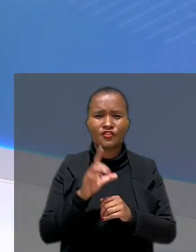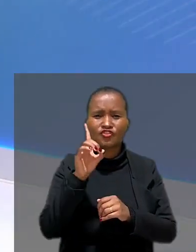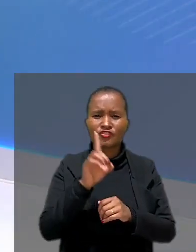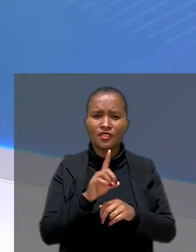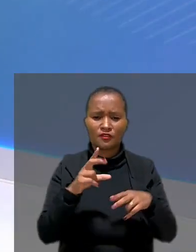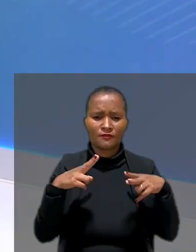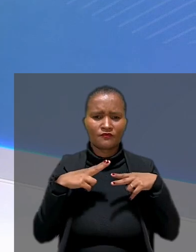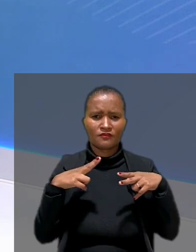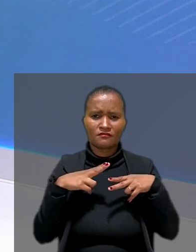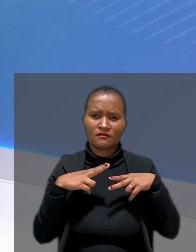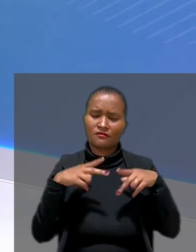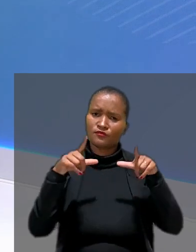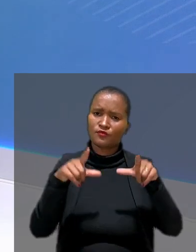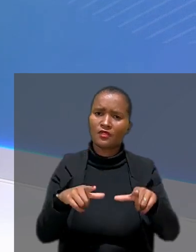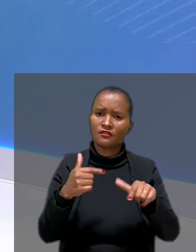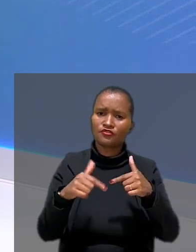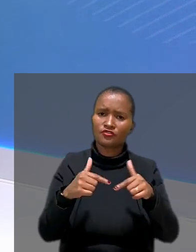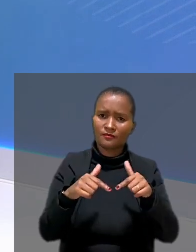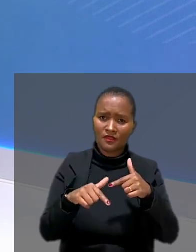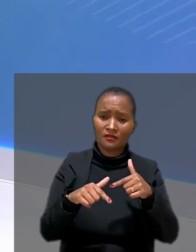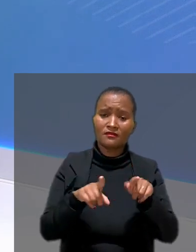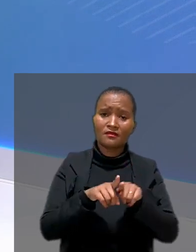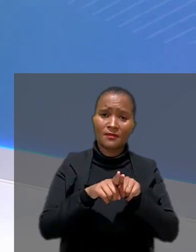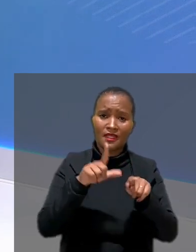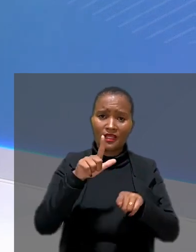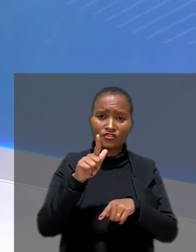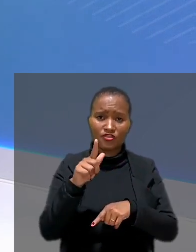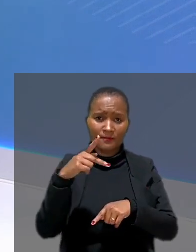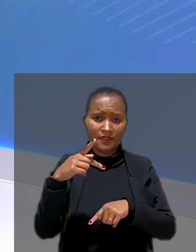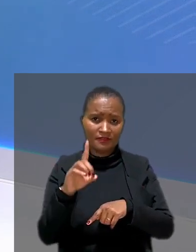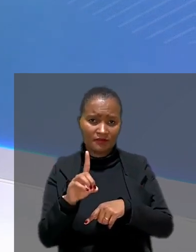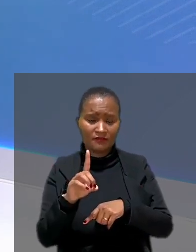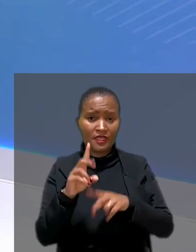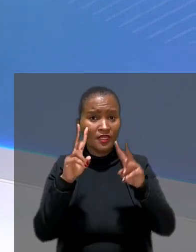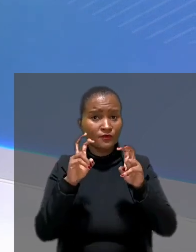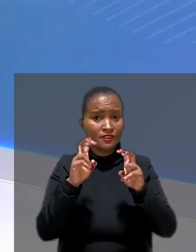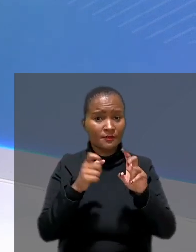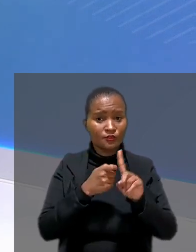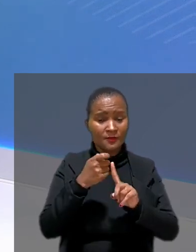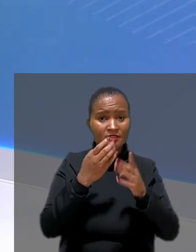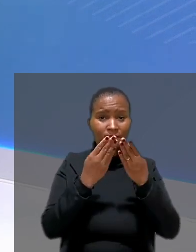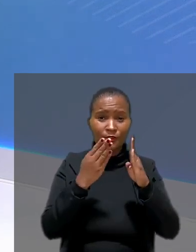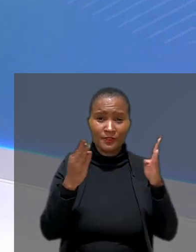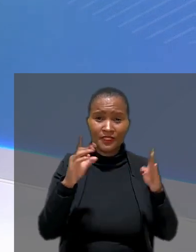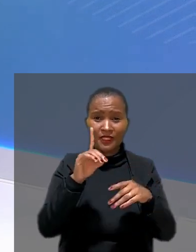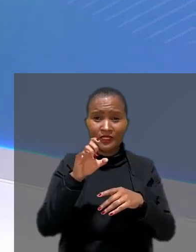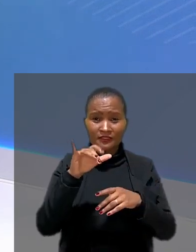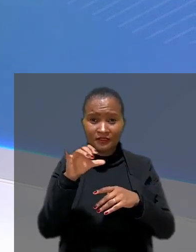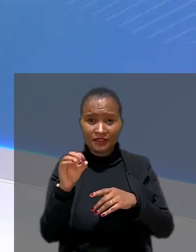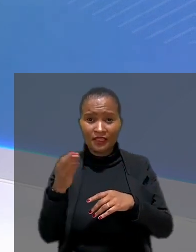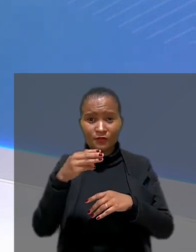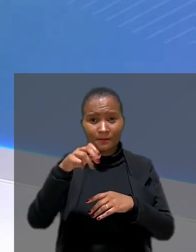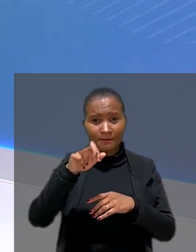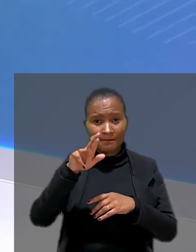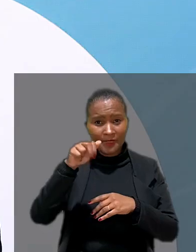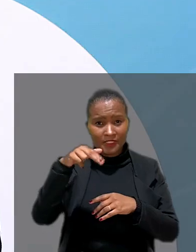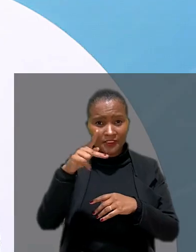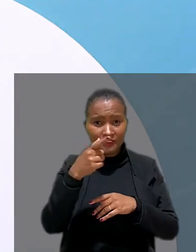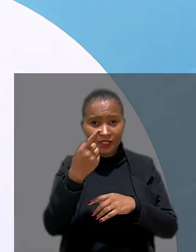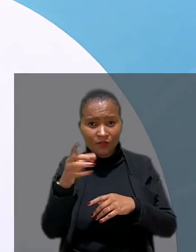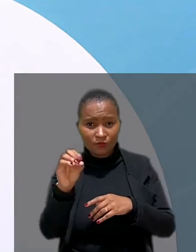Direito à privacidade no ambiente de trabalho e a LGPD. Esse é o tema do mês da Biblioteca Del Maranhão, do TST.